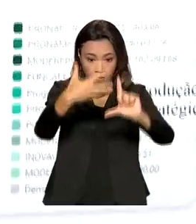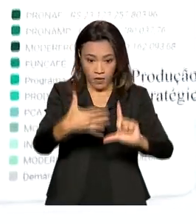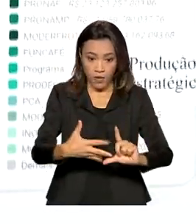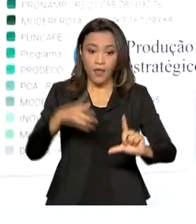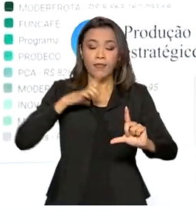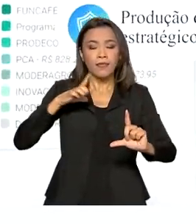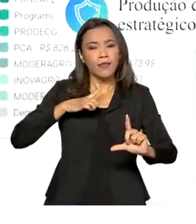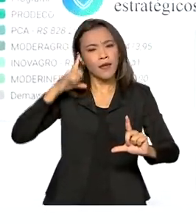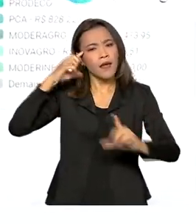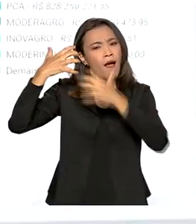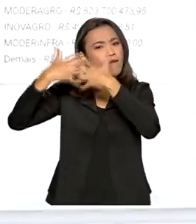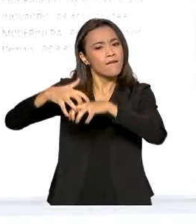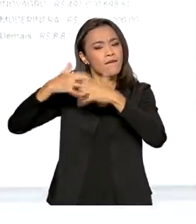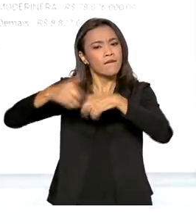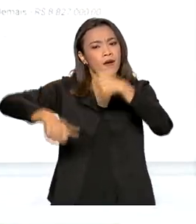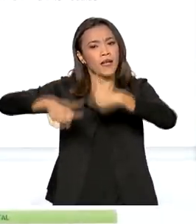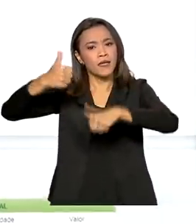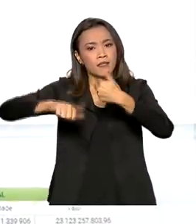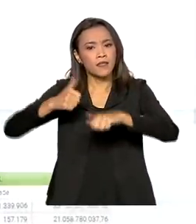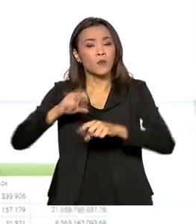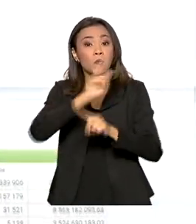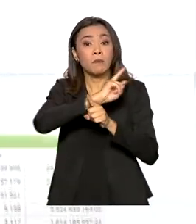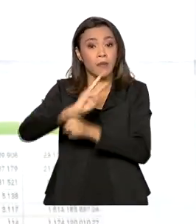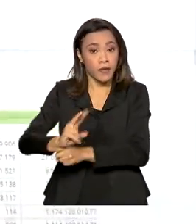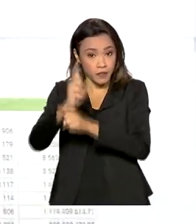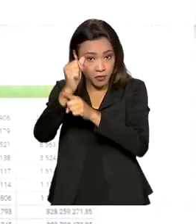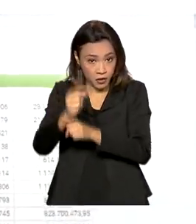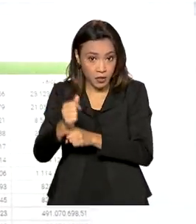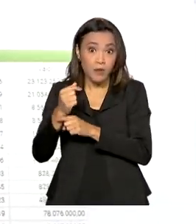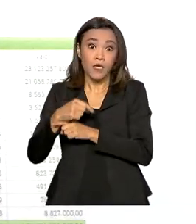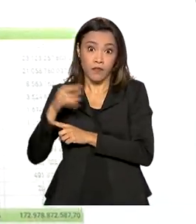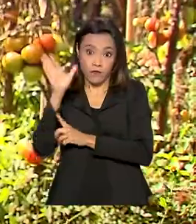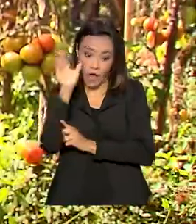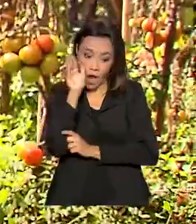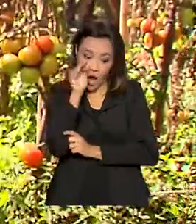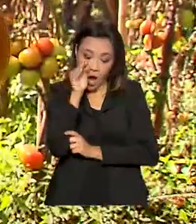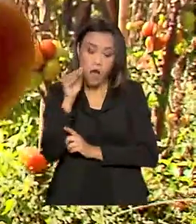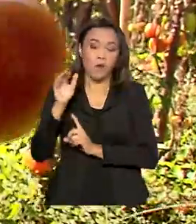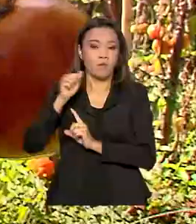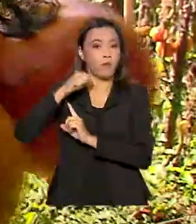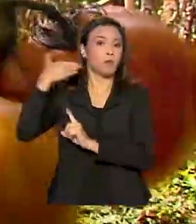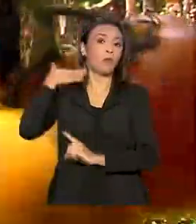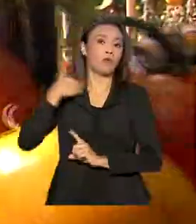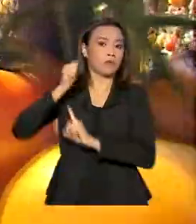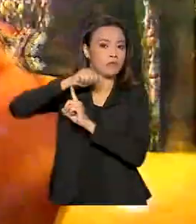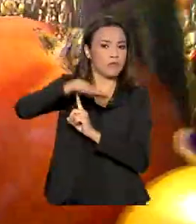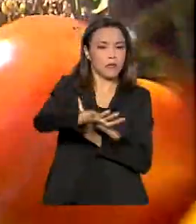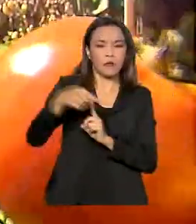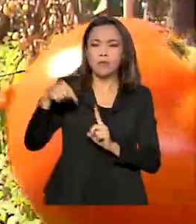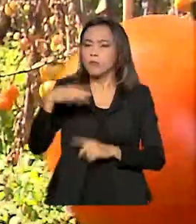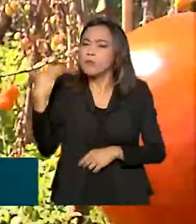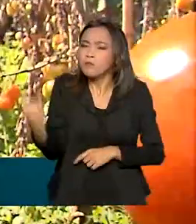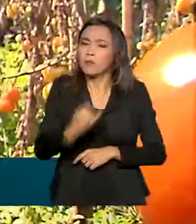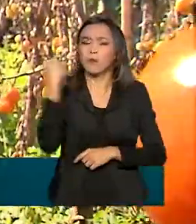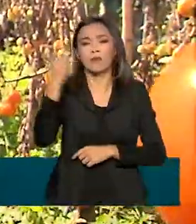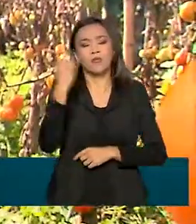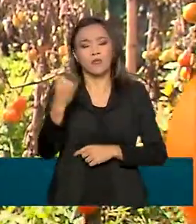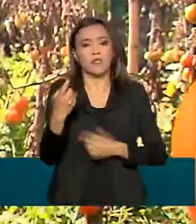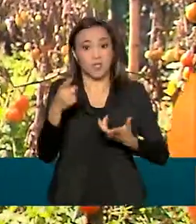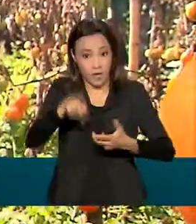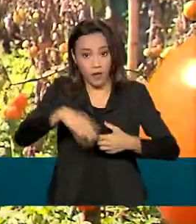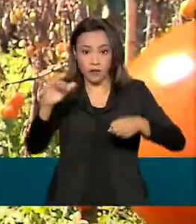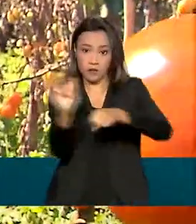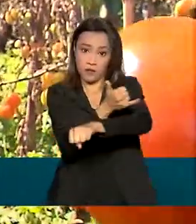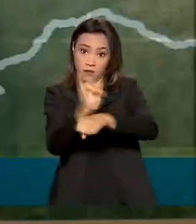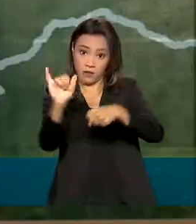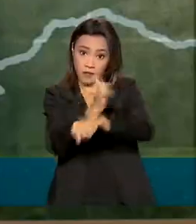análises do programa Crédito Rural, monitorado pelo Banco Central, uma ferramenta essencial para a retomada estratégica da